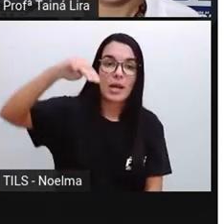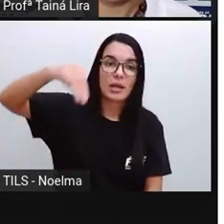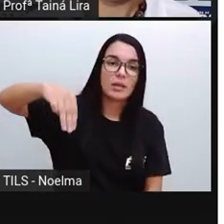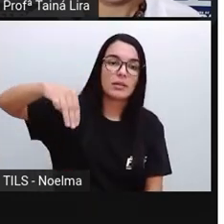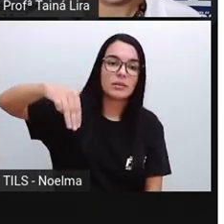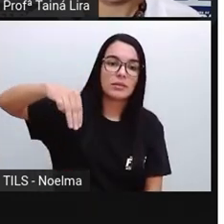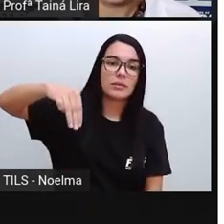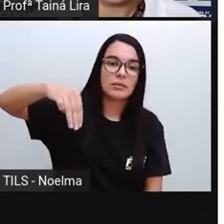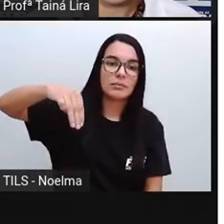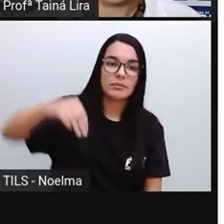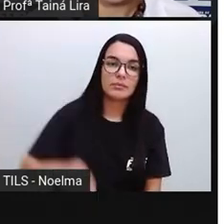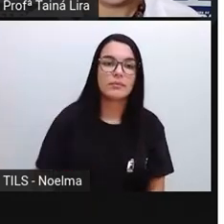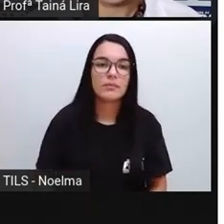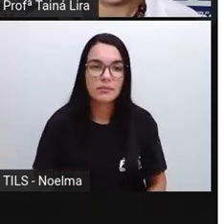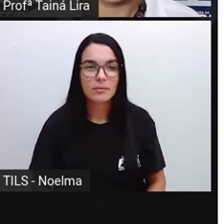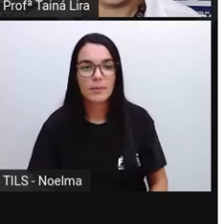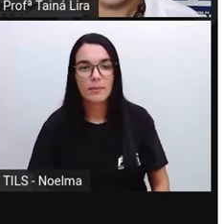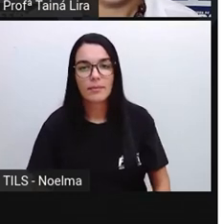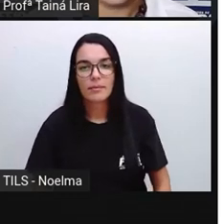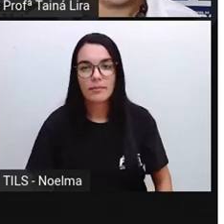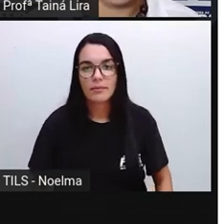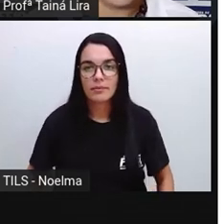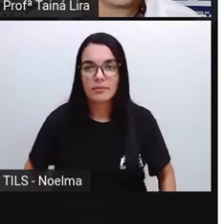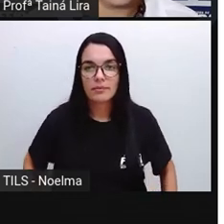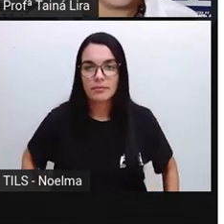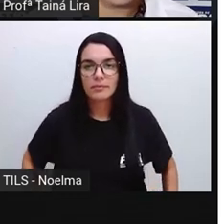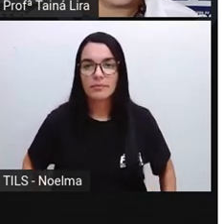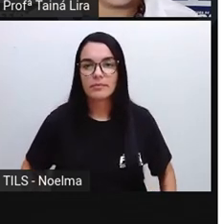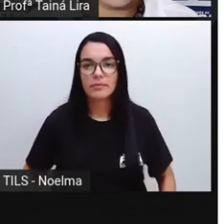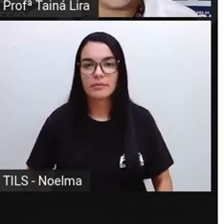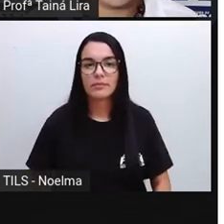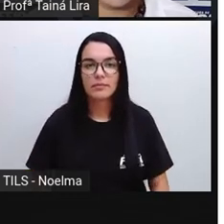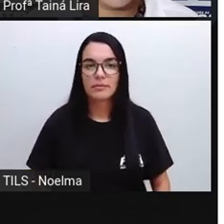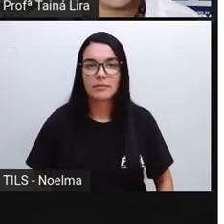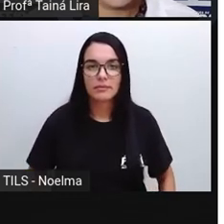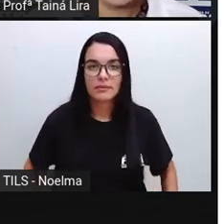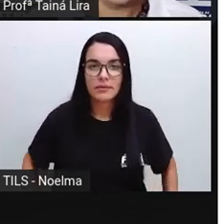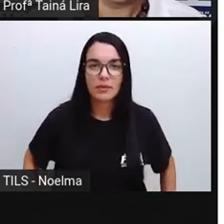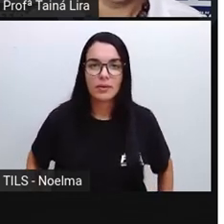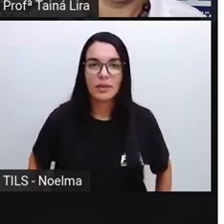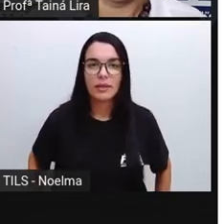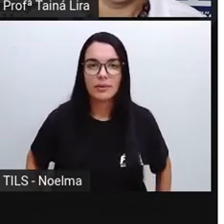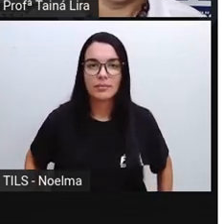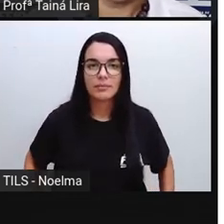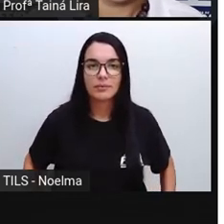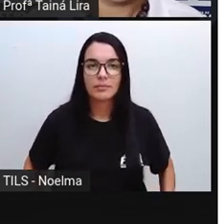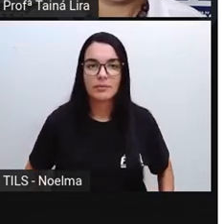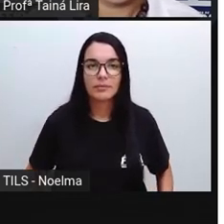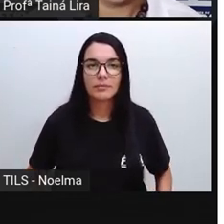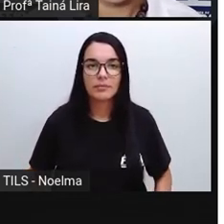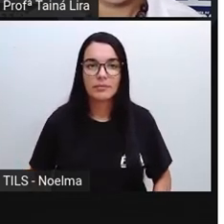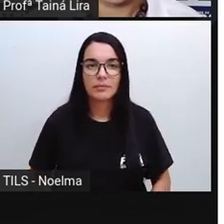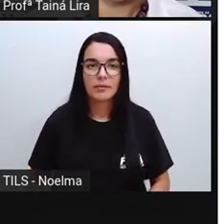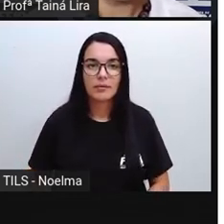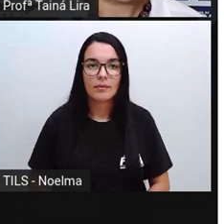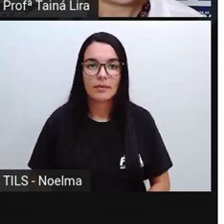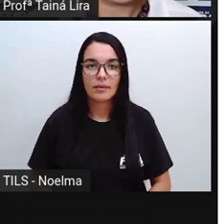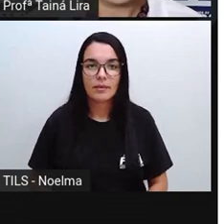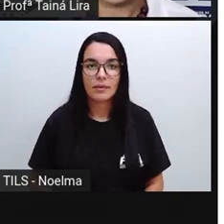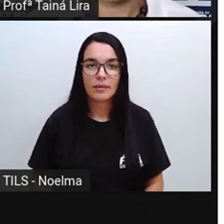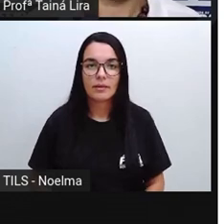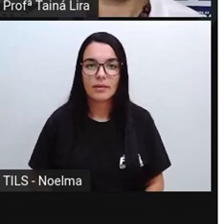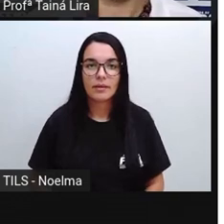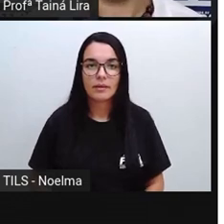Nove PM, ou PM, que é, ó, depois do meio-dia. Bom, o próximo remédio agora é um